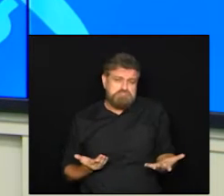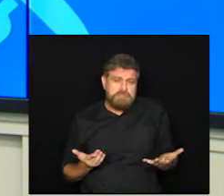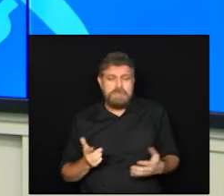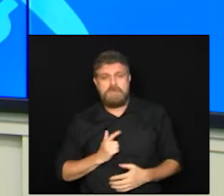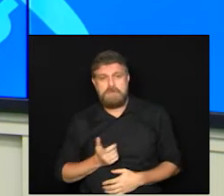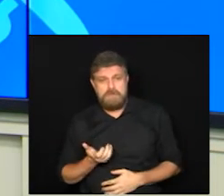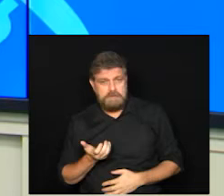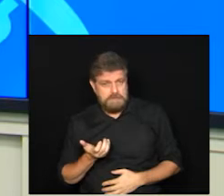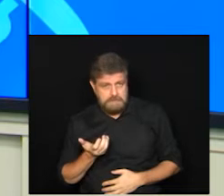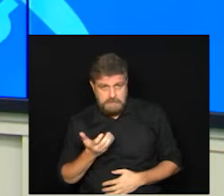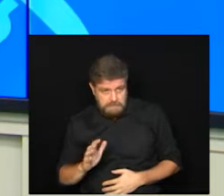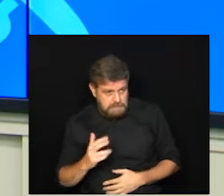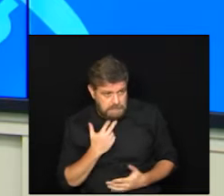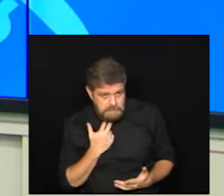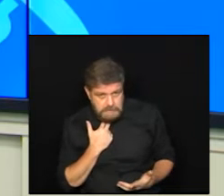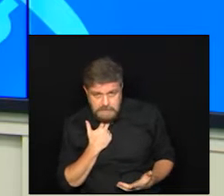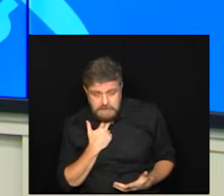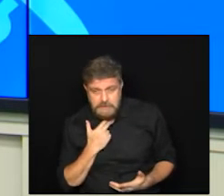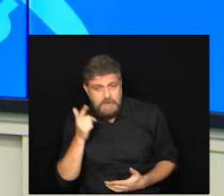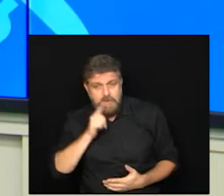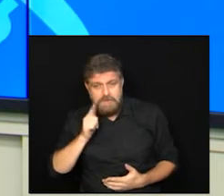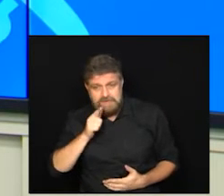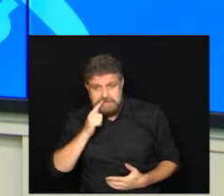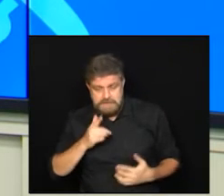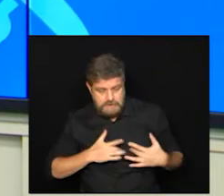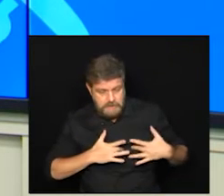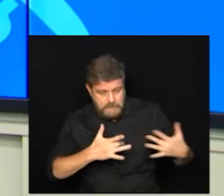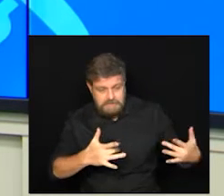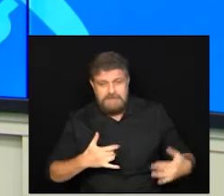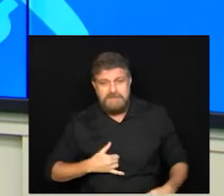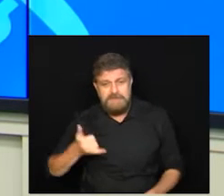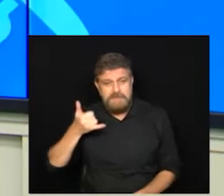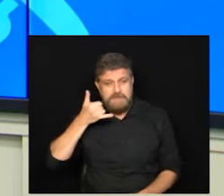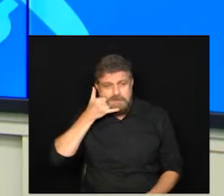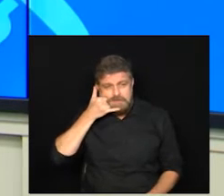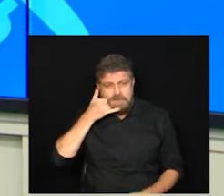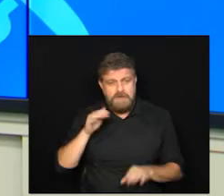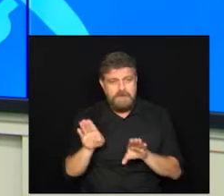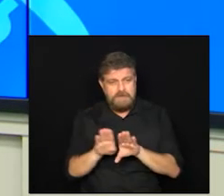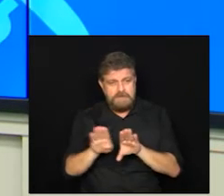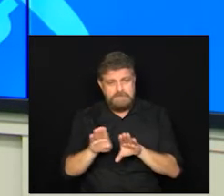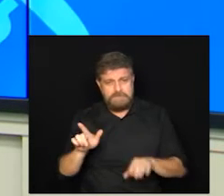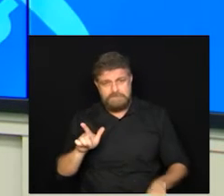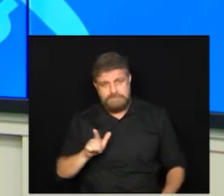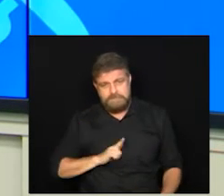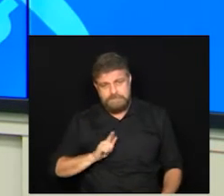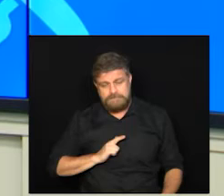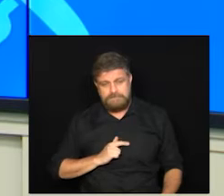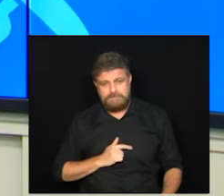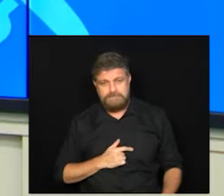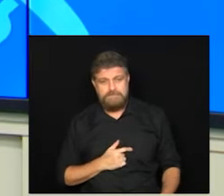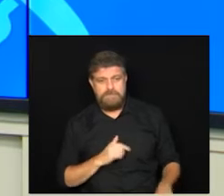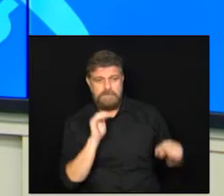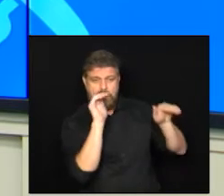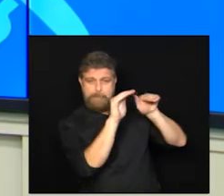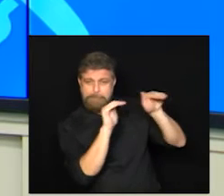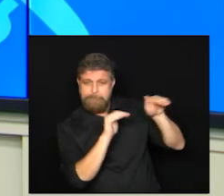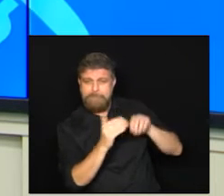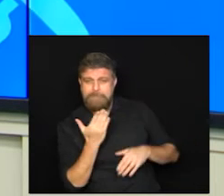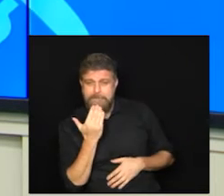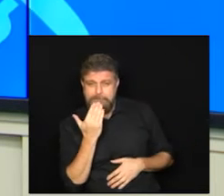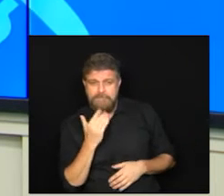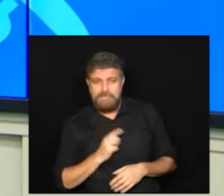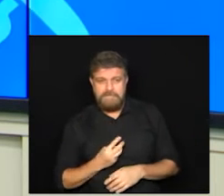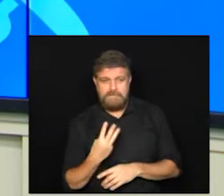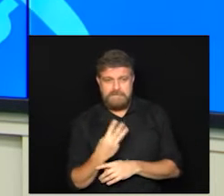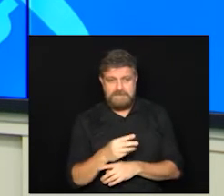conseguir levar os seus alimentos ou a sua doação você pode entrar em contato também pelo com o Banco de Alimentos diretamente o número